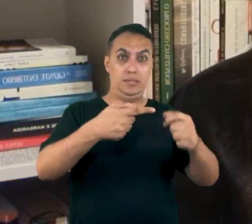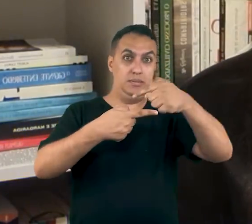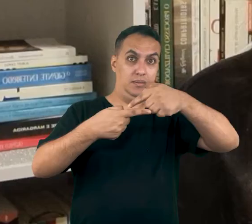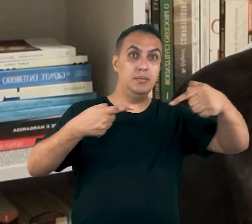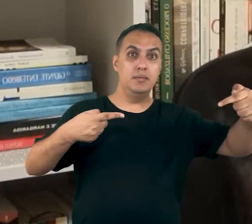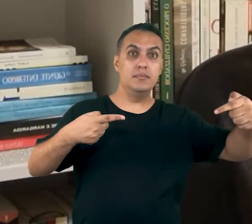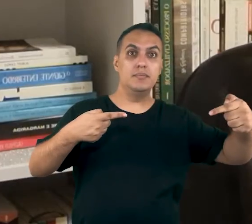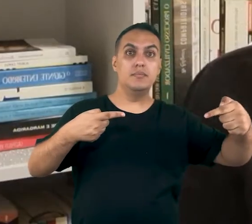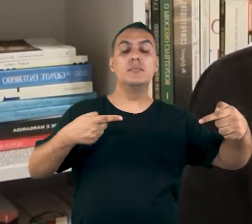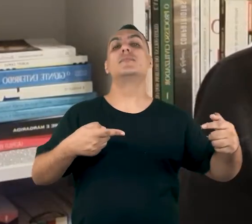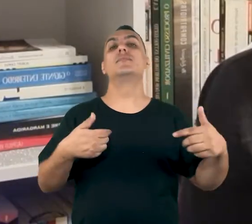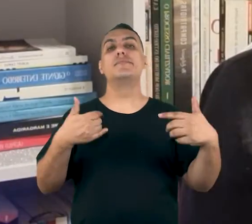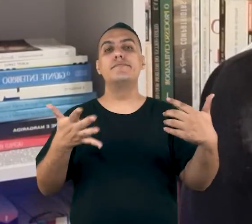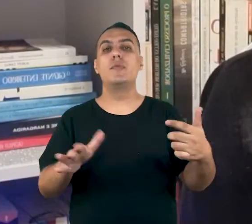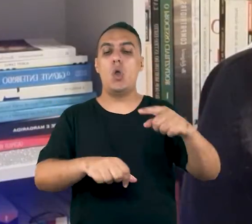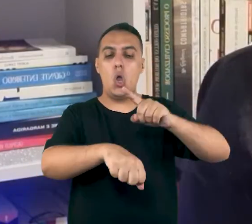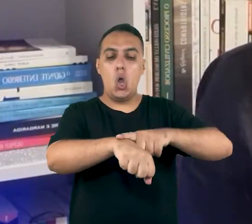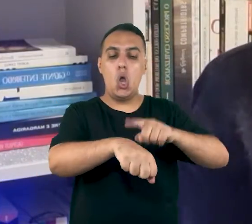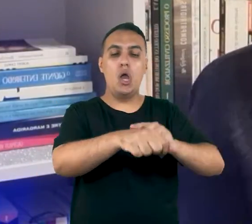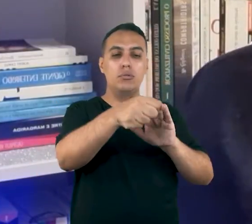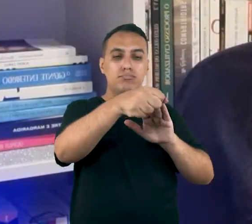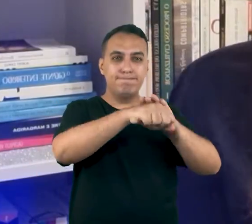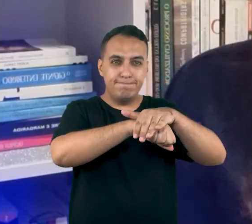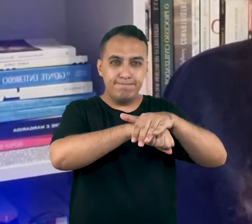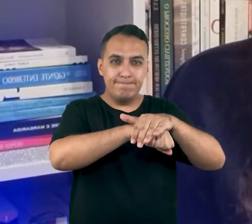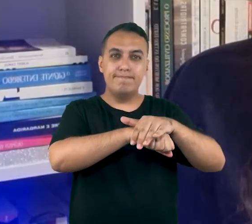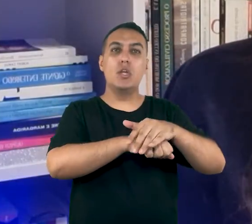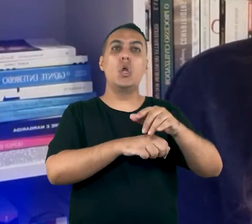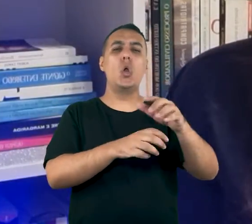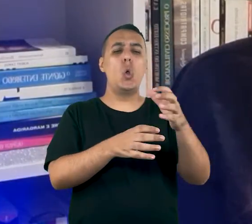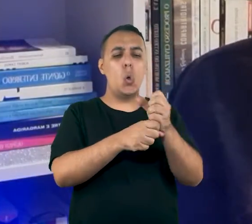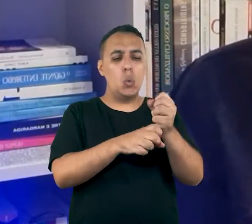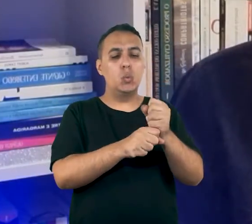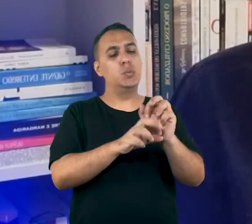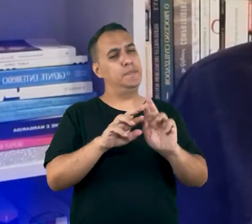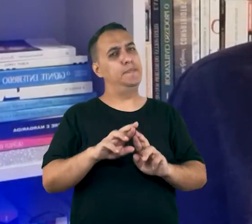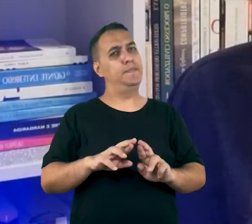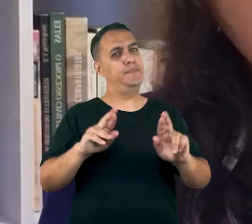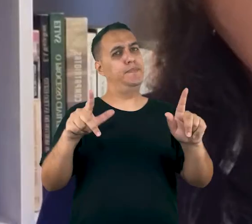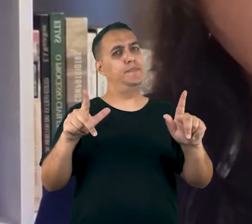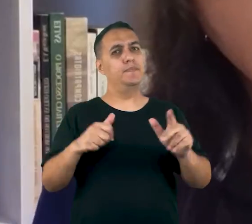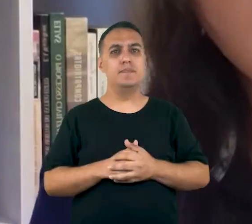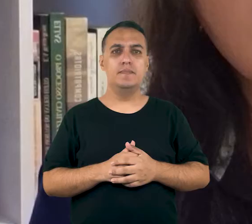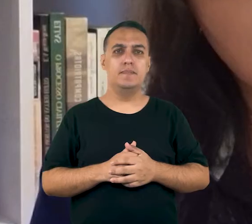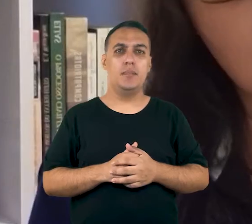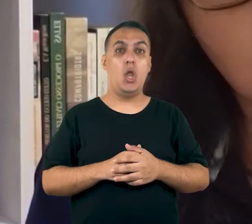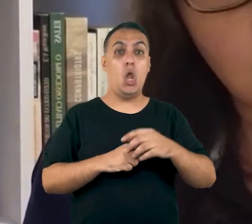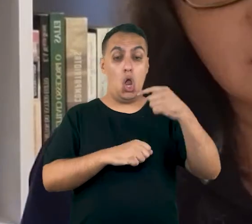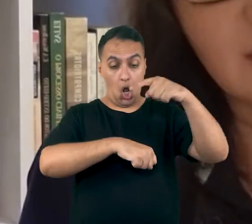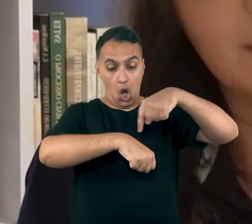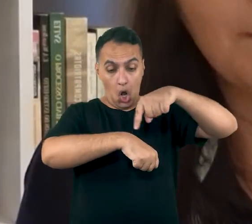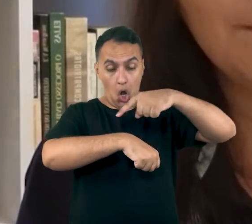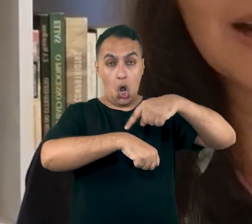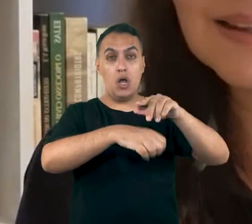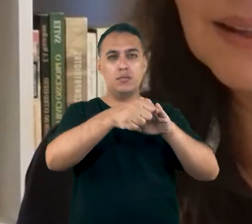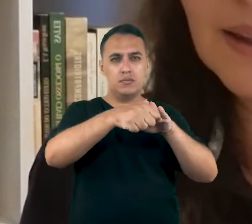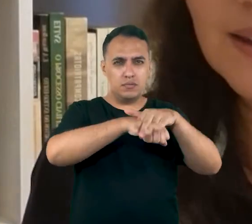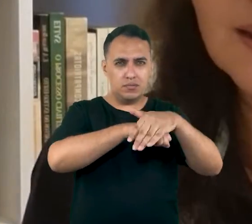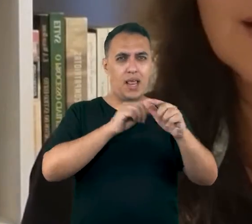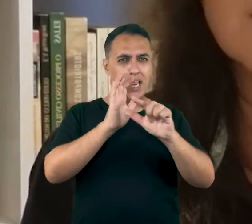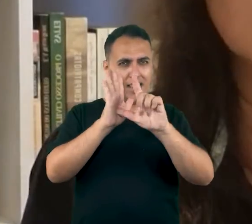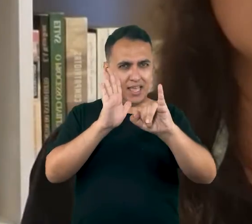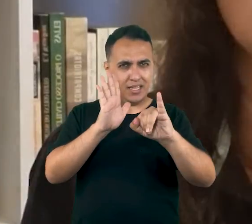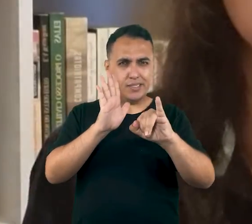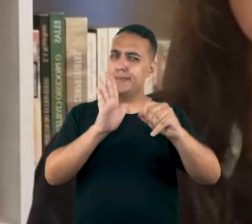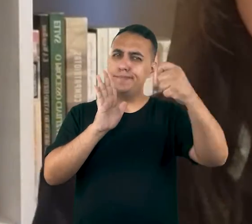semanais, Este horário noturno, ele é contado de uma maneira um pouco diferente. A hora noturna, para a